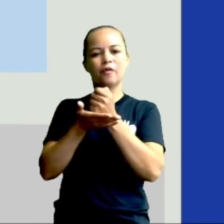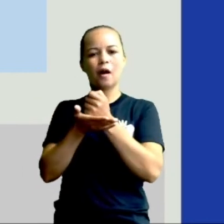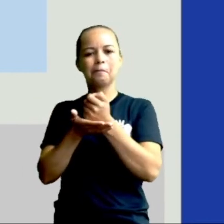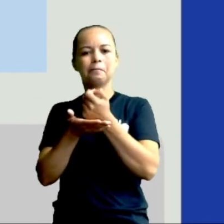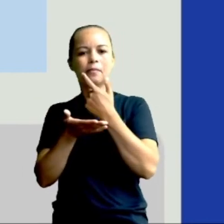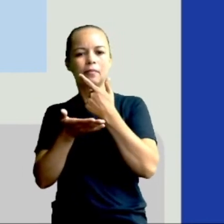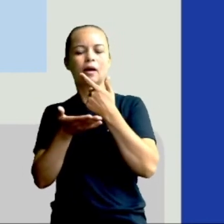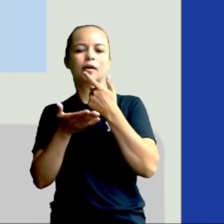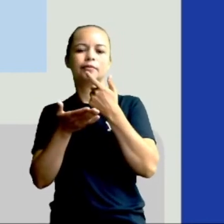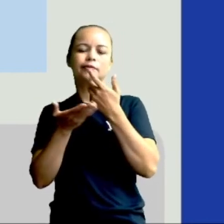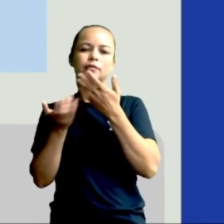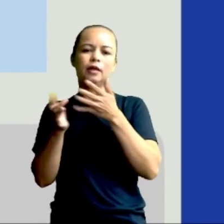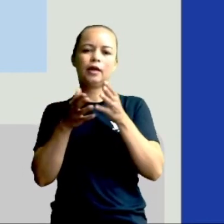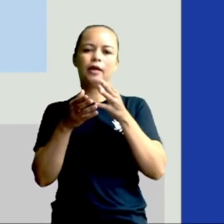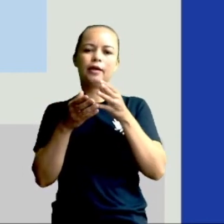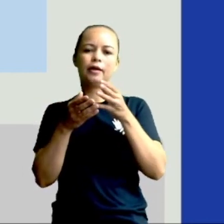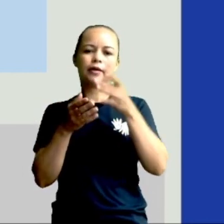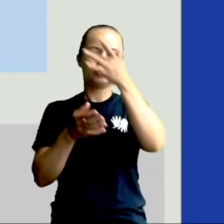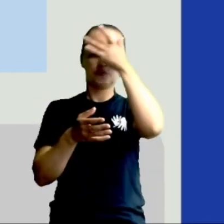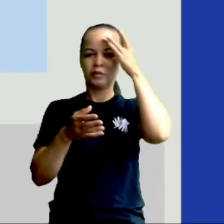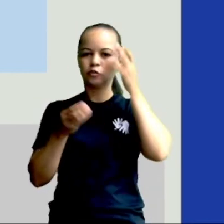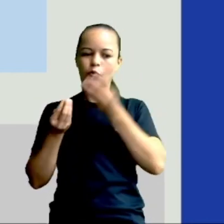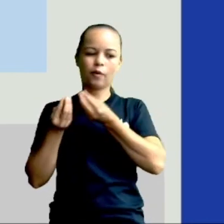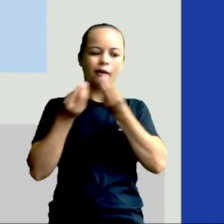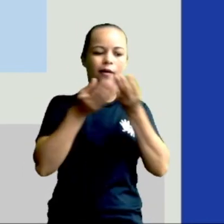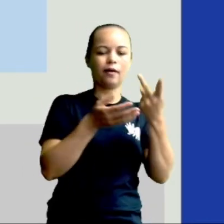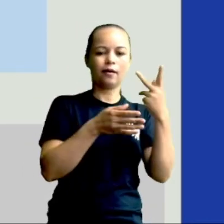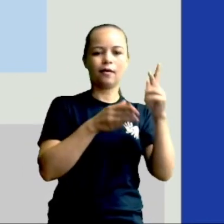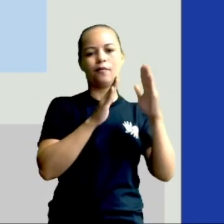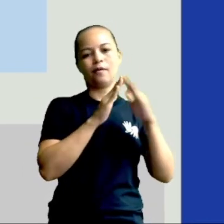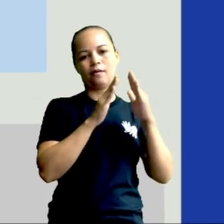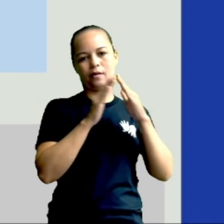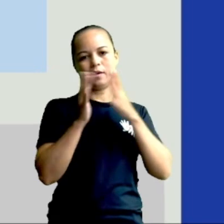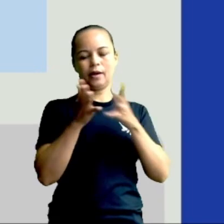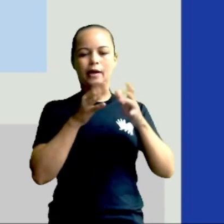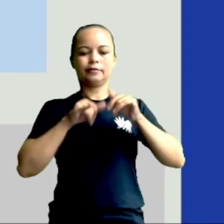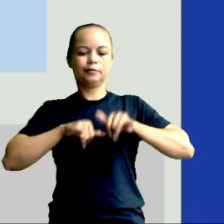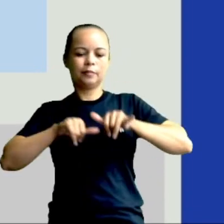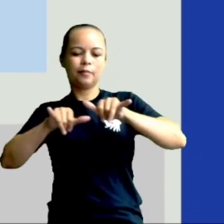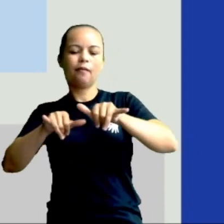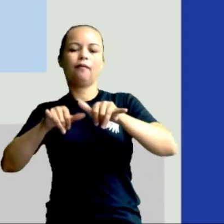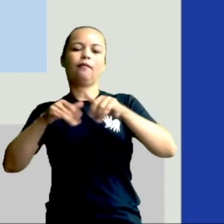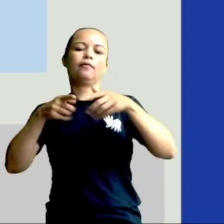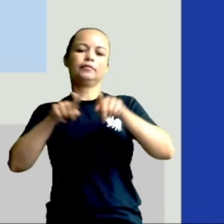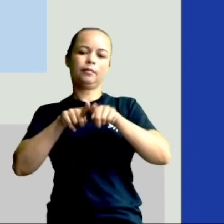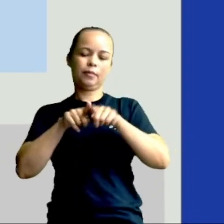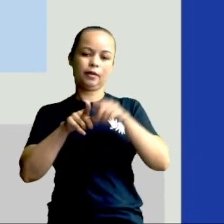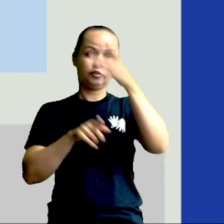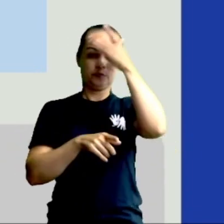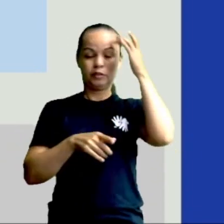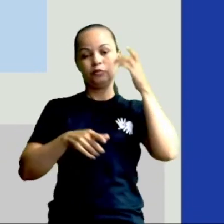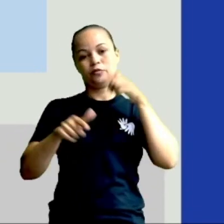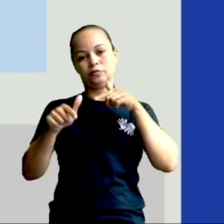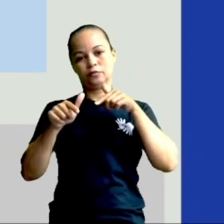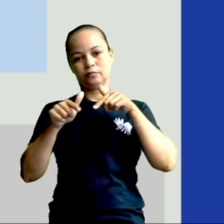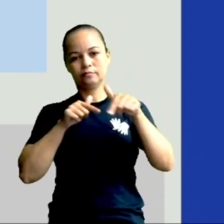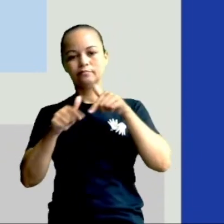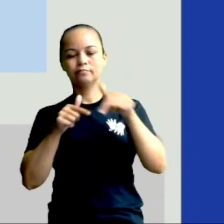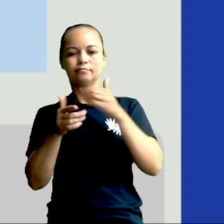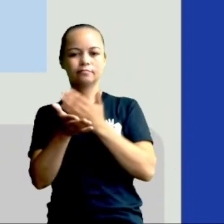Que você entregava em casa, supermercado, né? As pessoas começaram a trabalhar online.